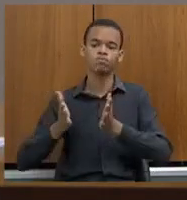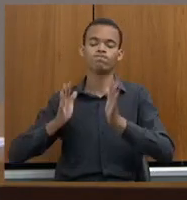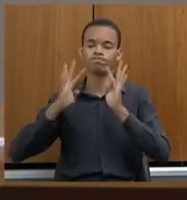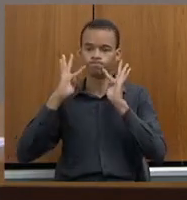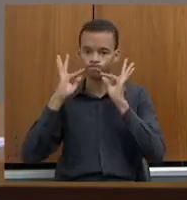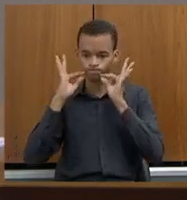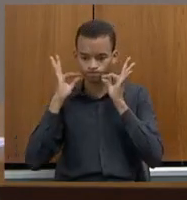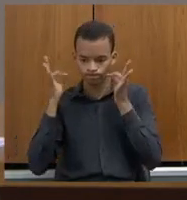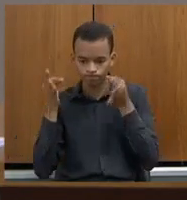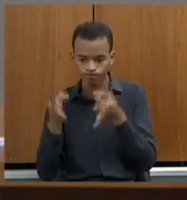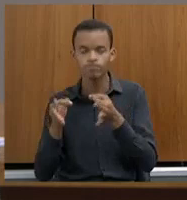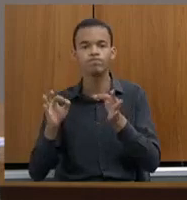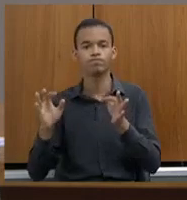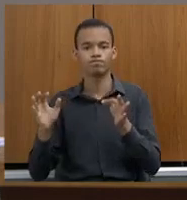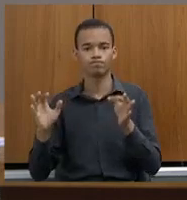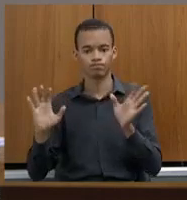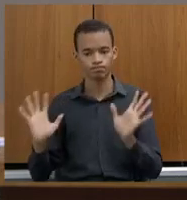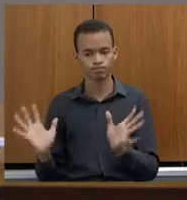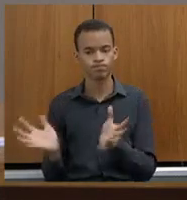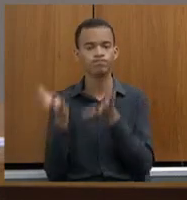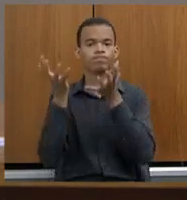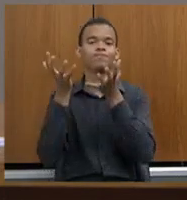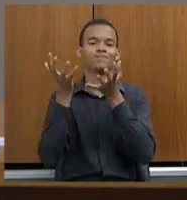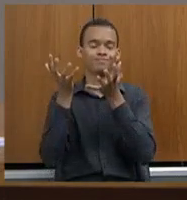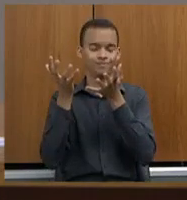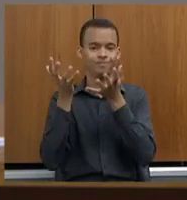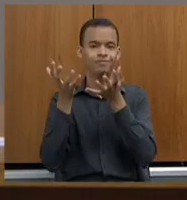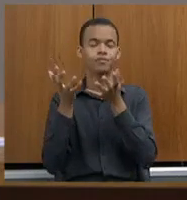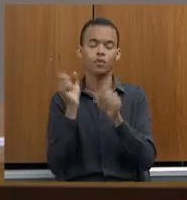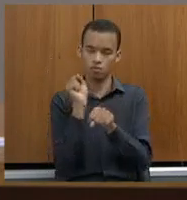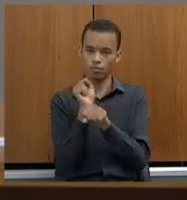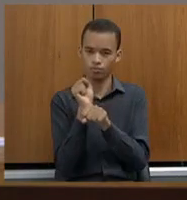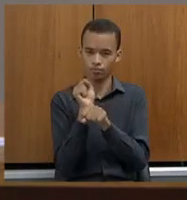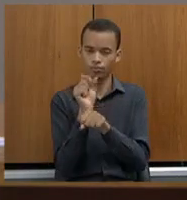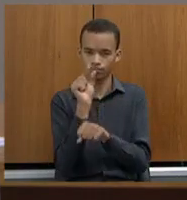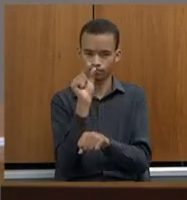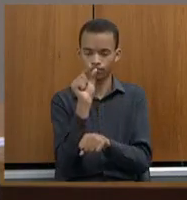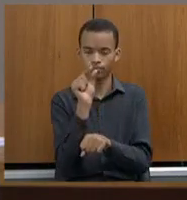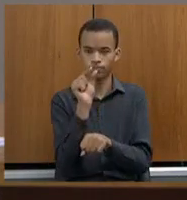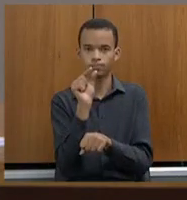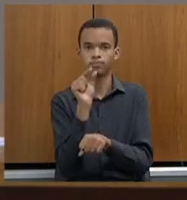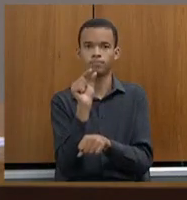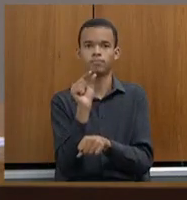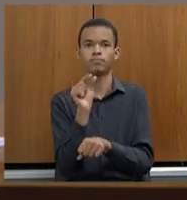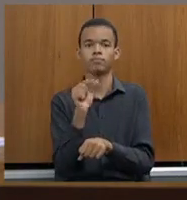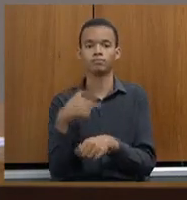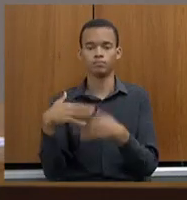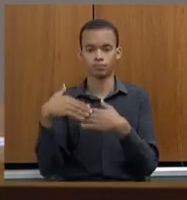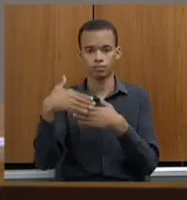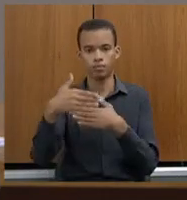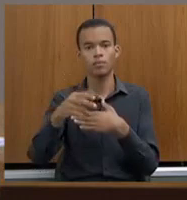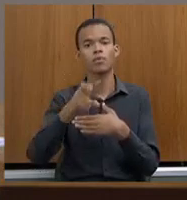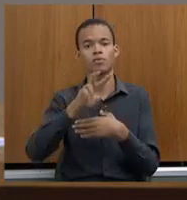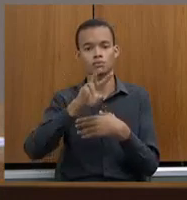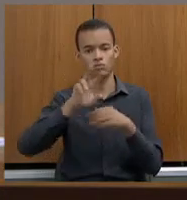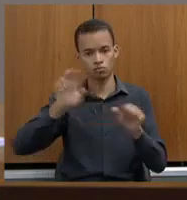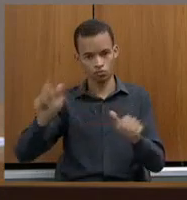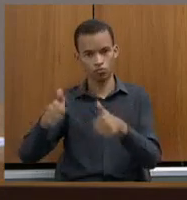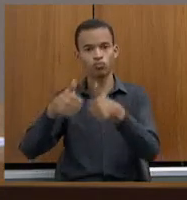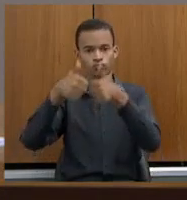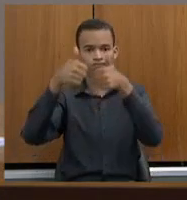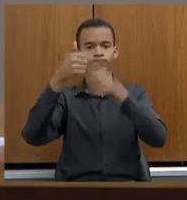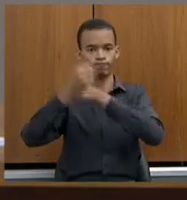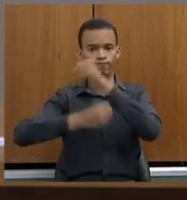vamos aguardar aí que nós teremos, eu imagino que, bons resultados para esse próximo ano.